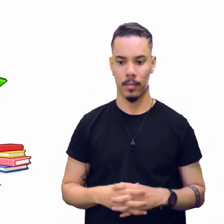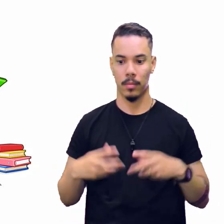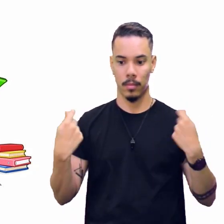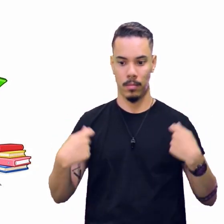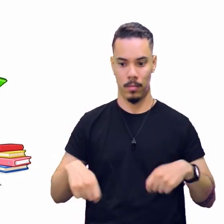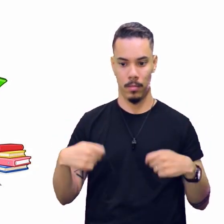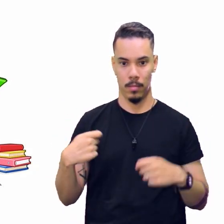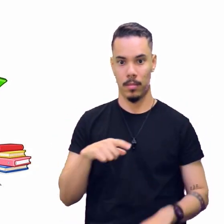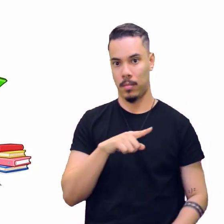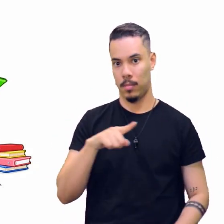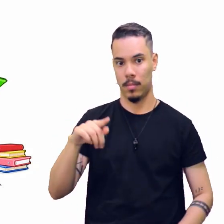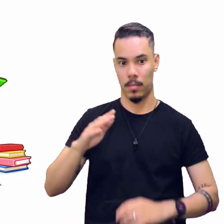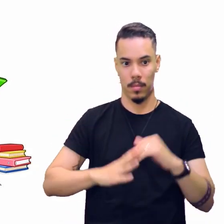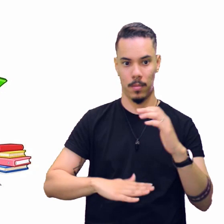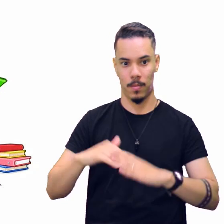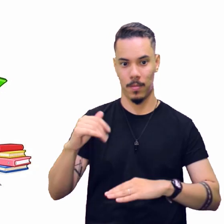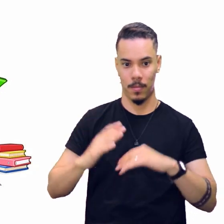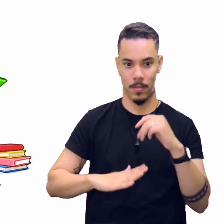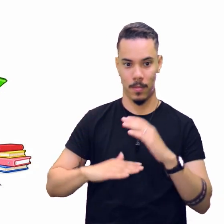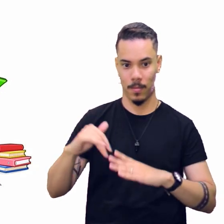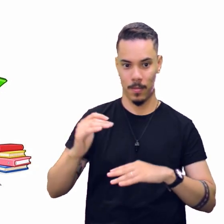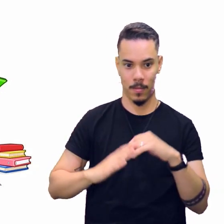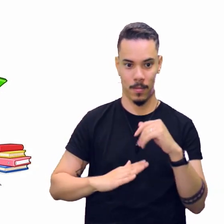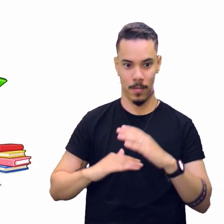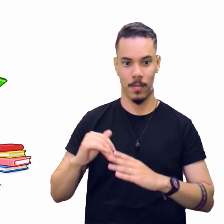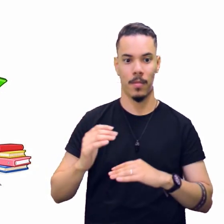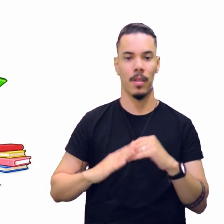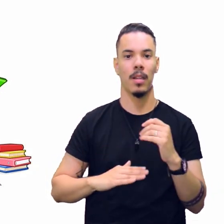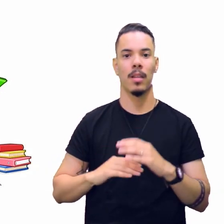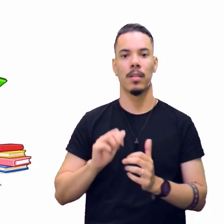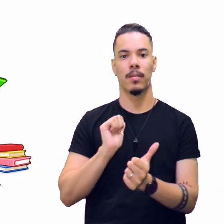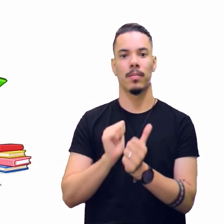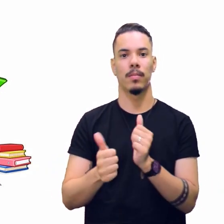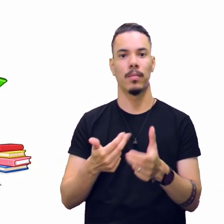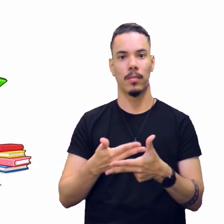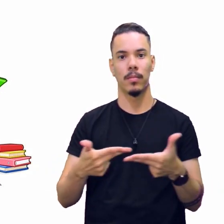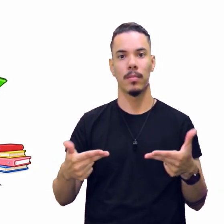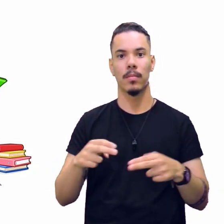praticar esporte. E, para isso, ele vai ter que usar o quê?